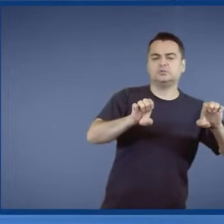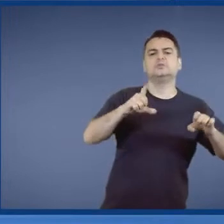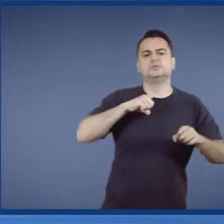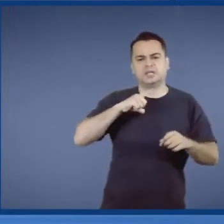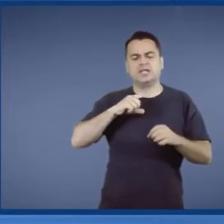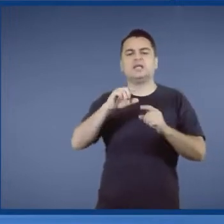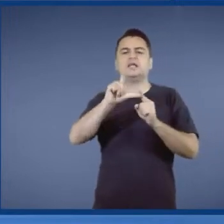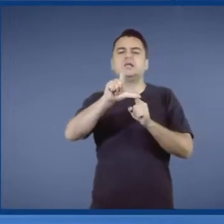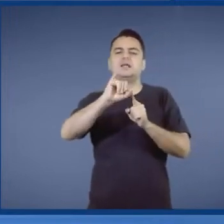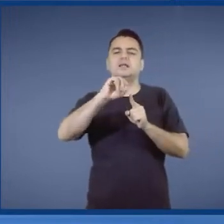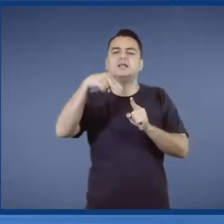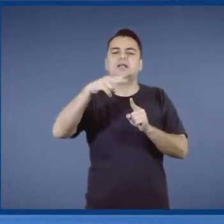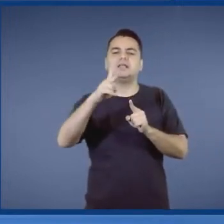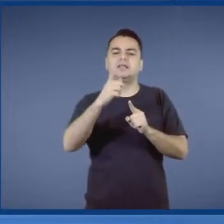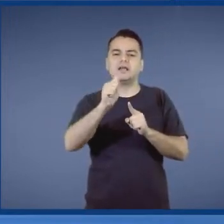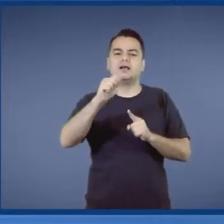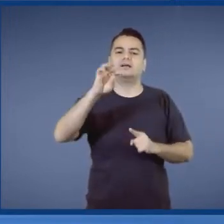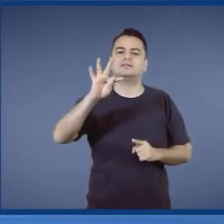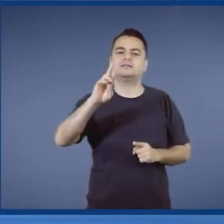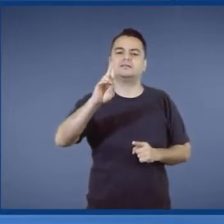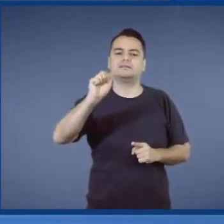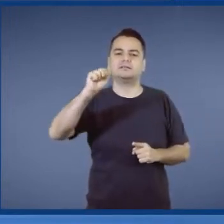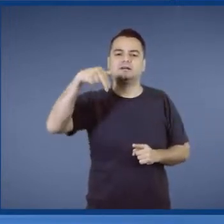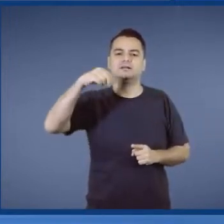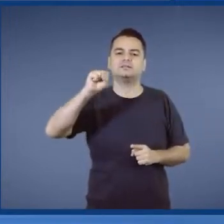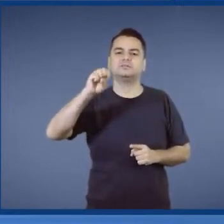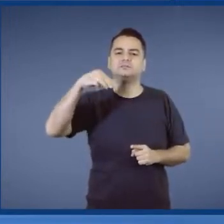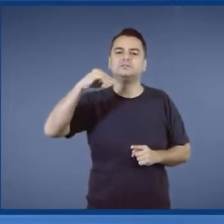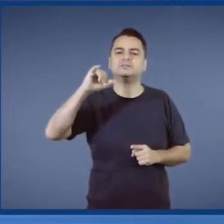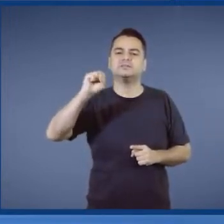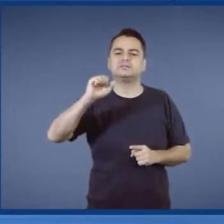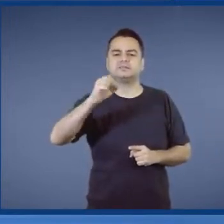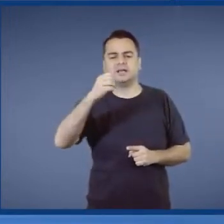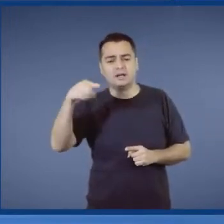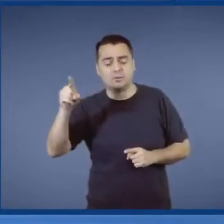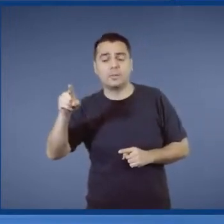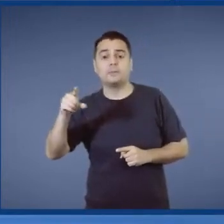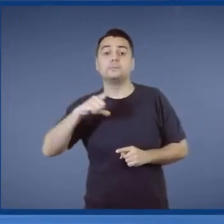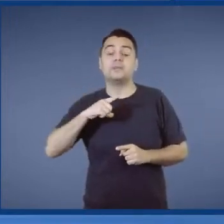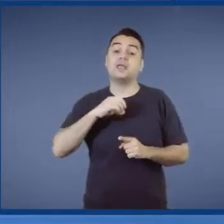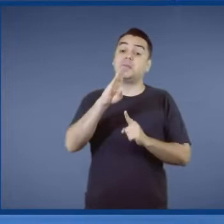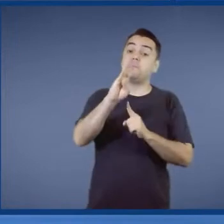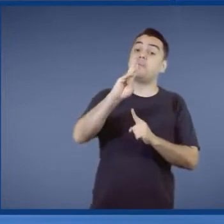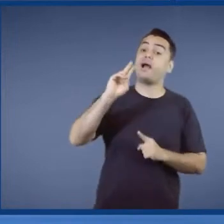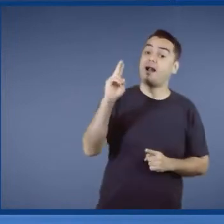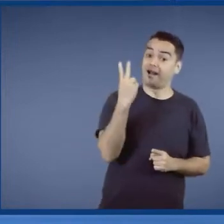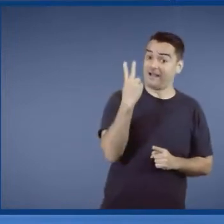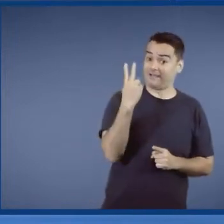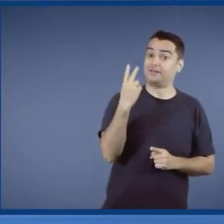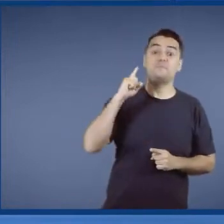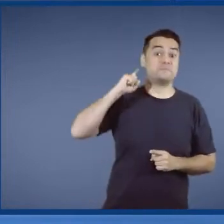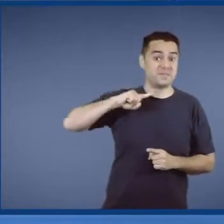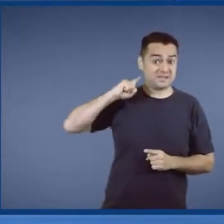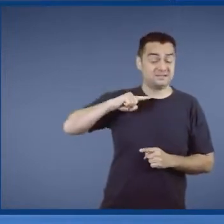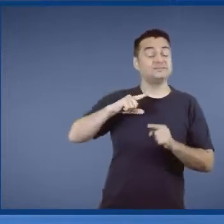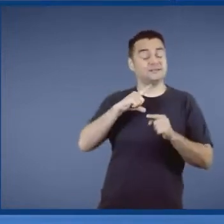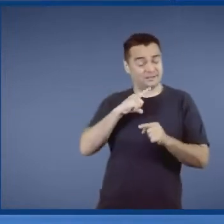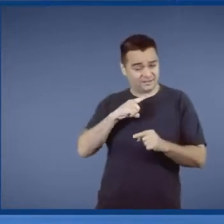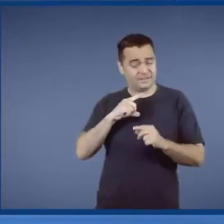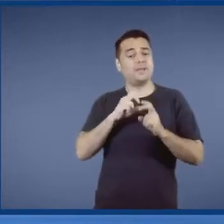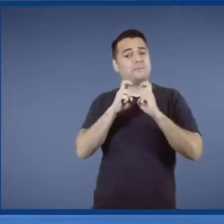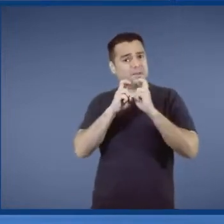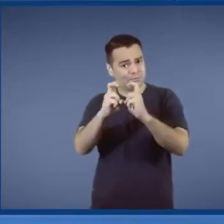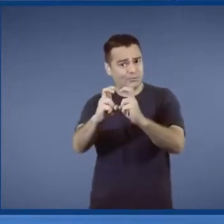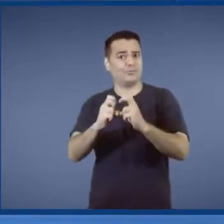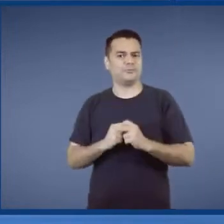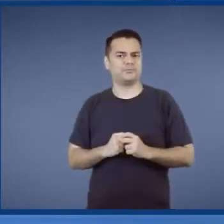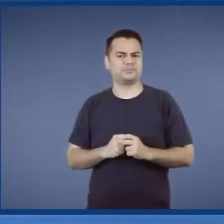transmissão. Tem BR-381 Minas. Tem metrô de BH. Não para. Olha quanto investimento que a